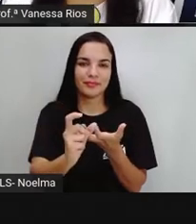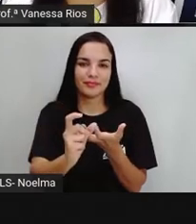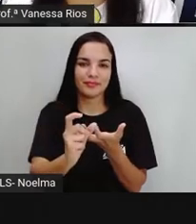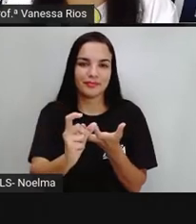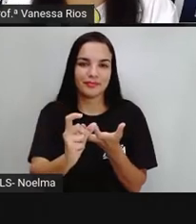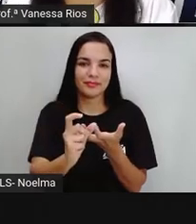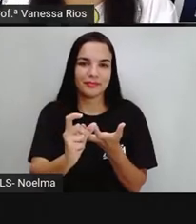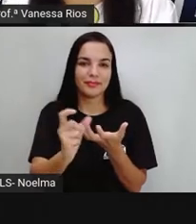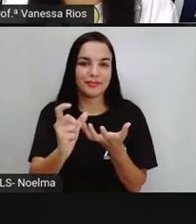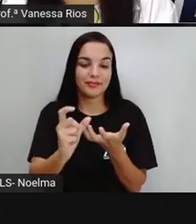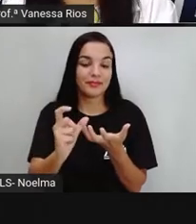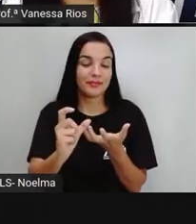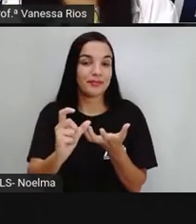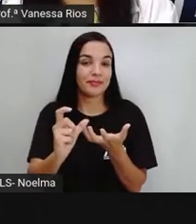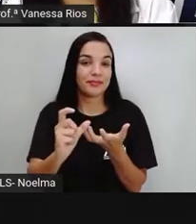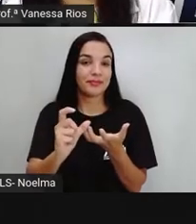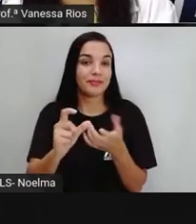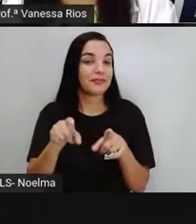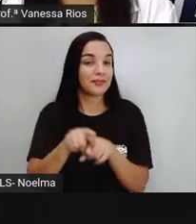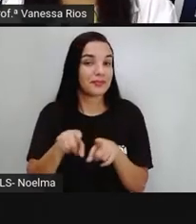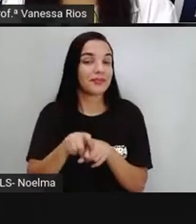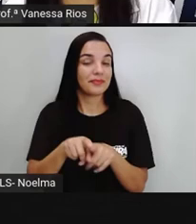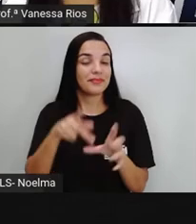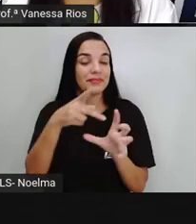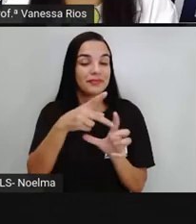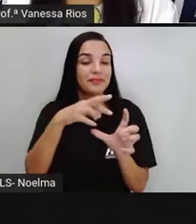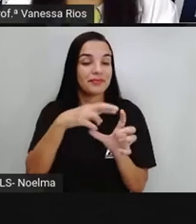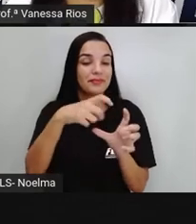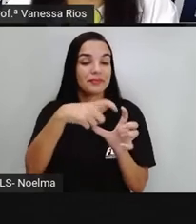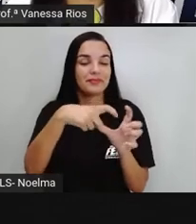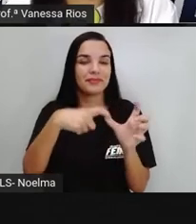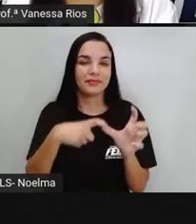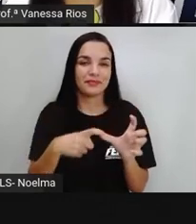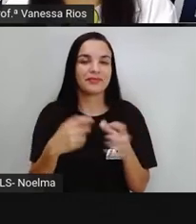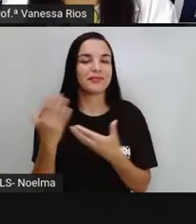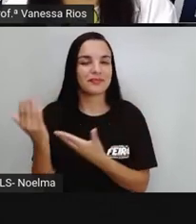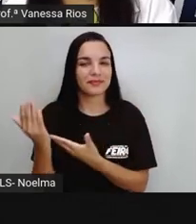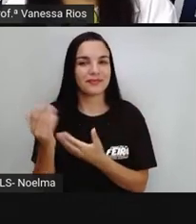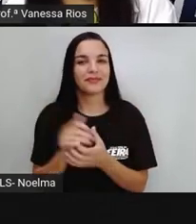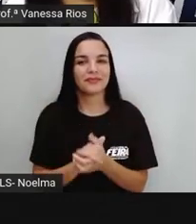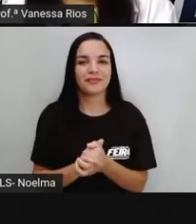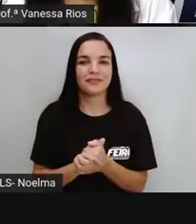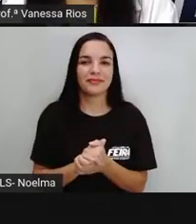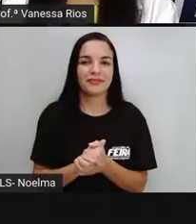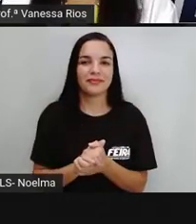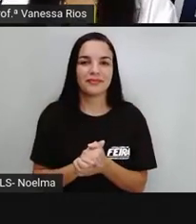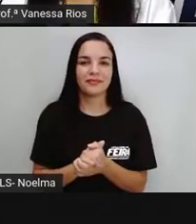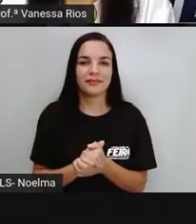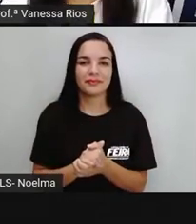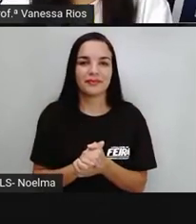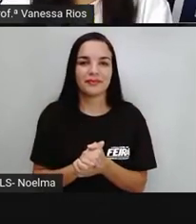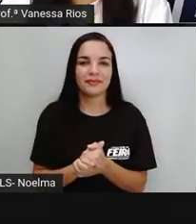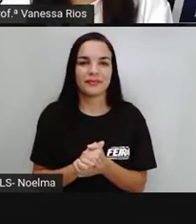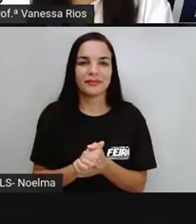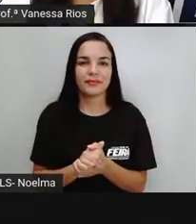é uma palavra paroxítona, né? Classificada como paroxítona.